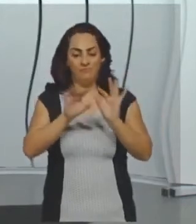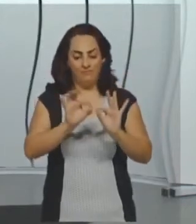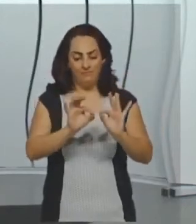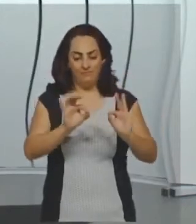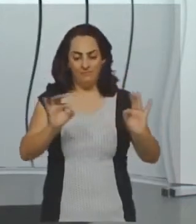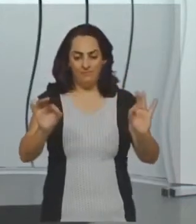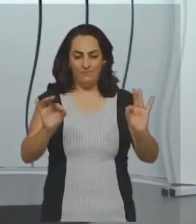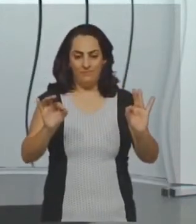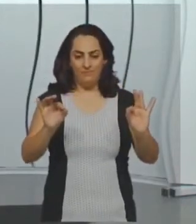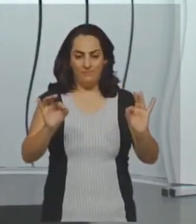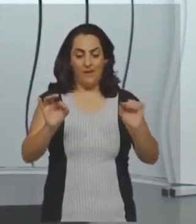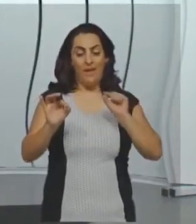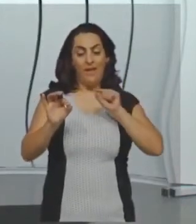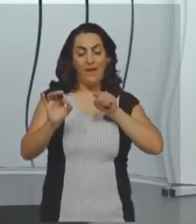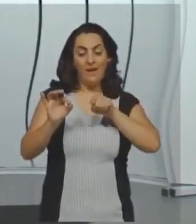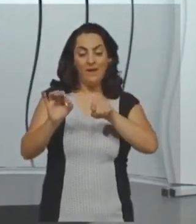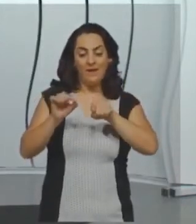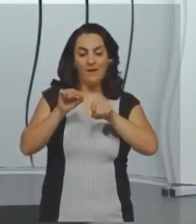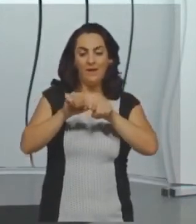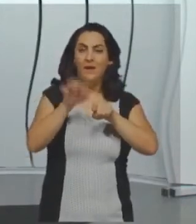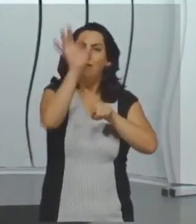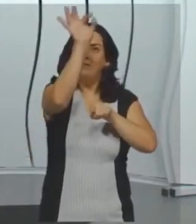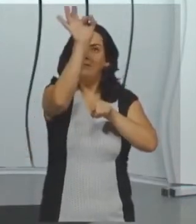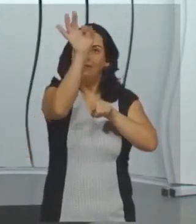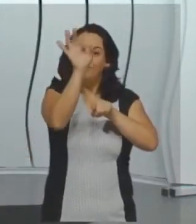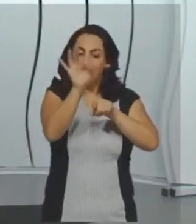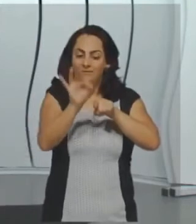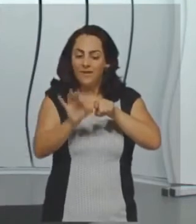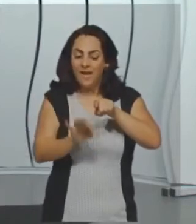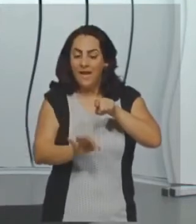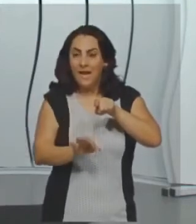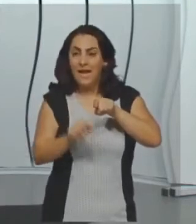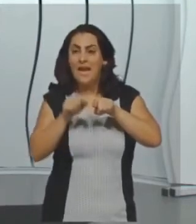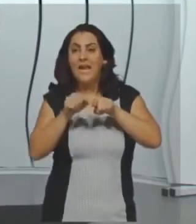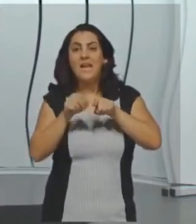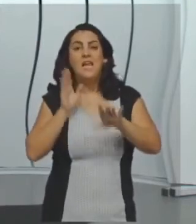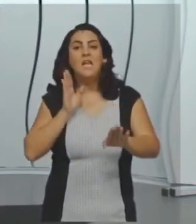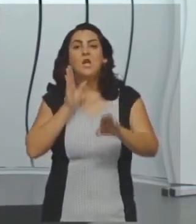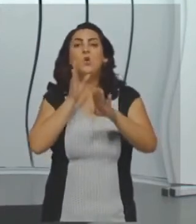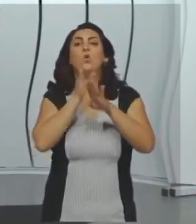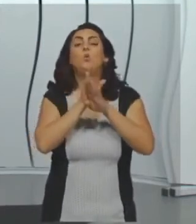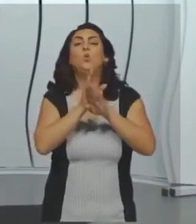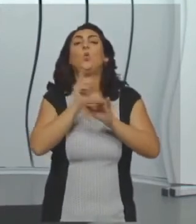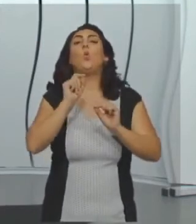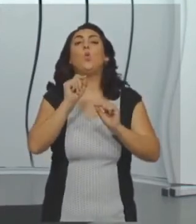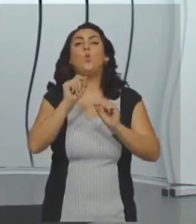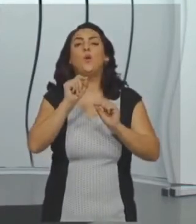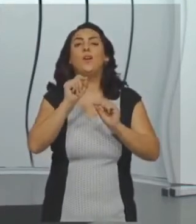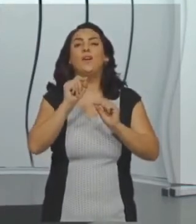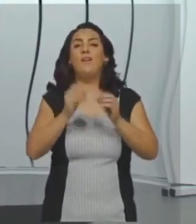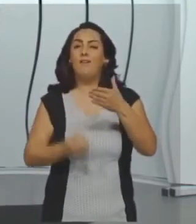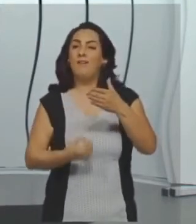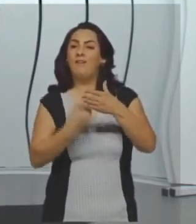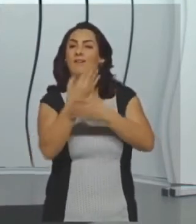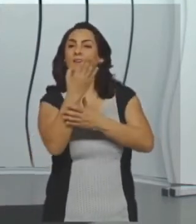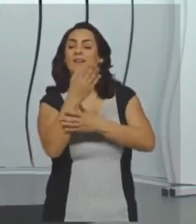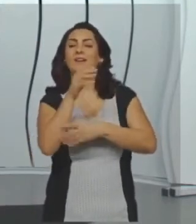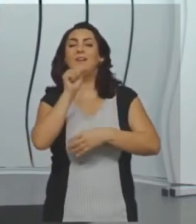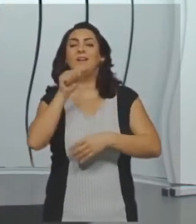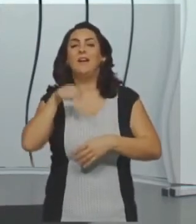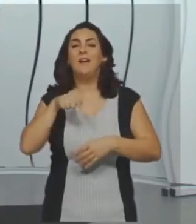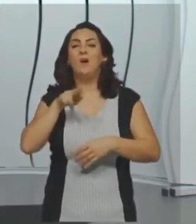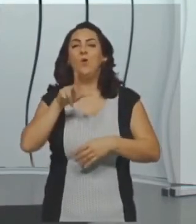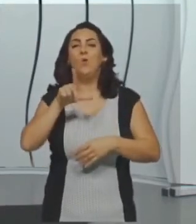perpendiculares. Elas formam ângulos de 90 graus, né, em cada um desses